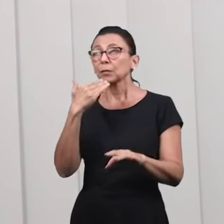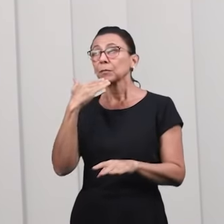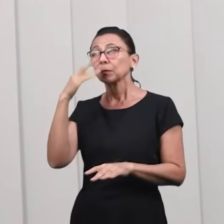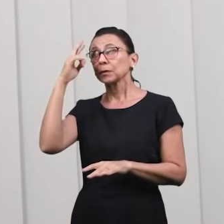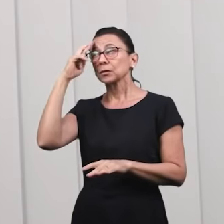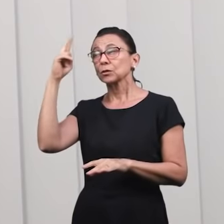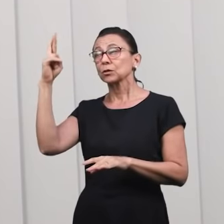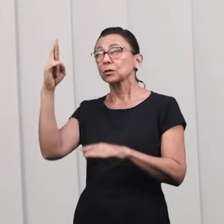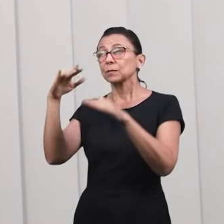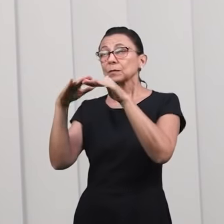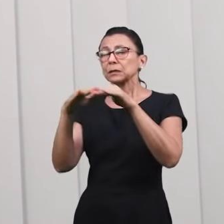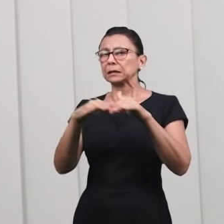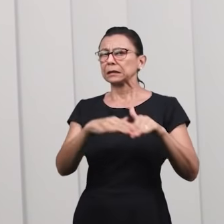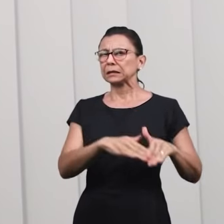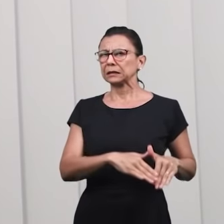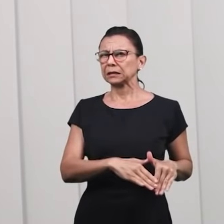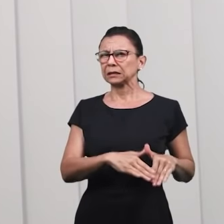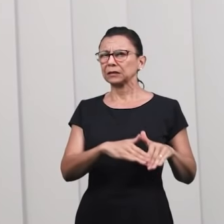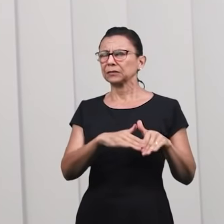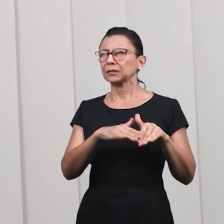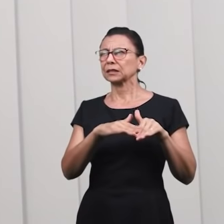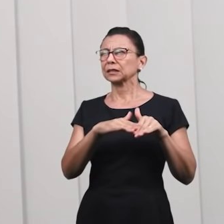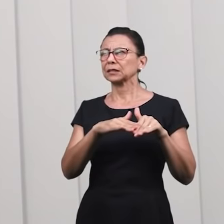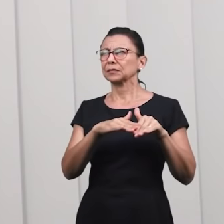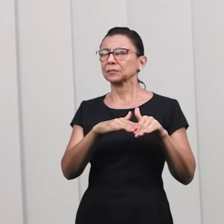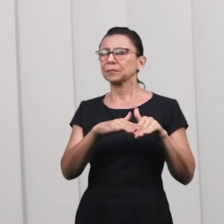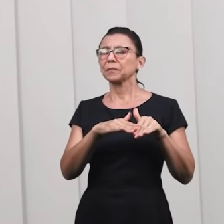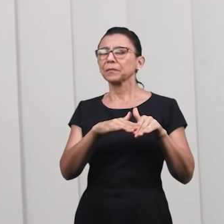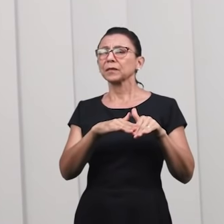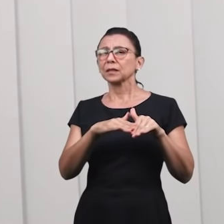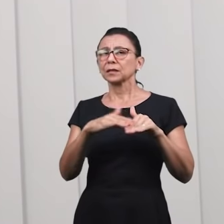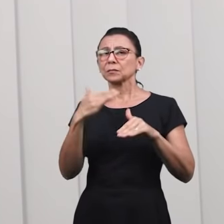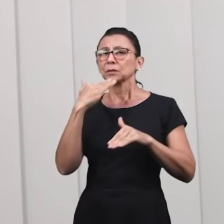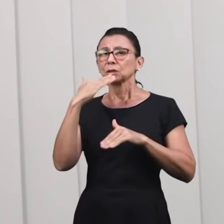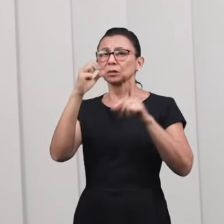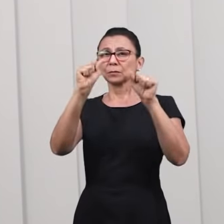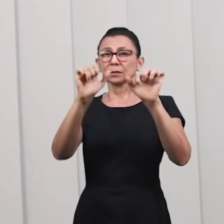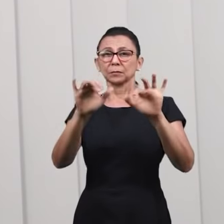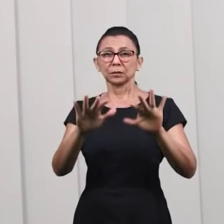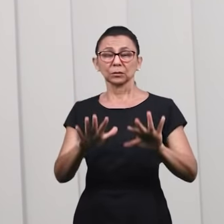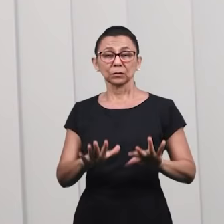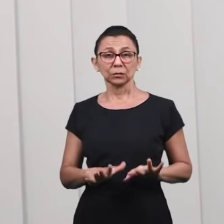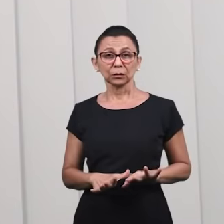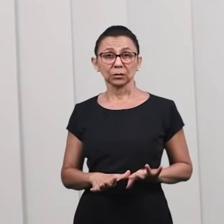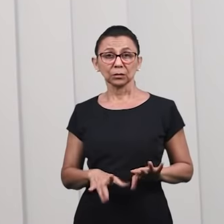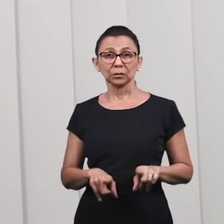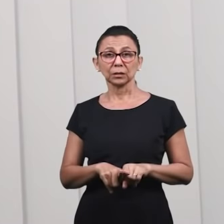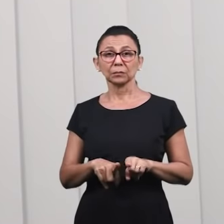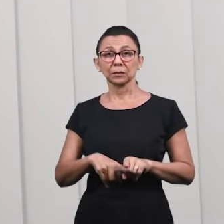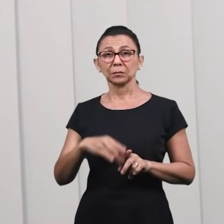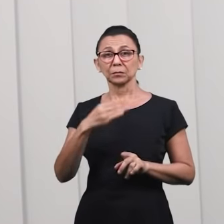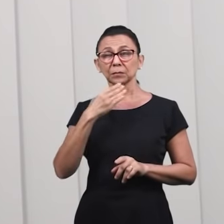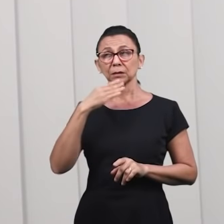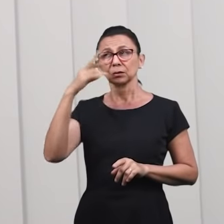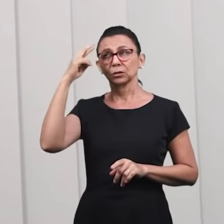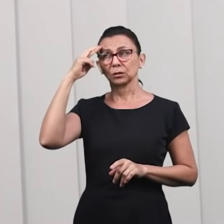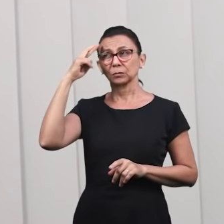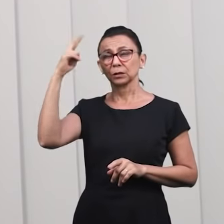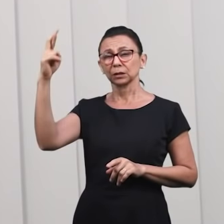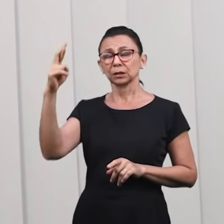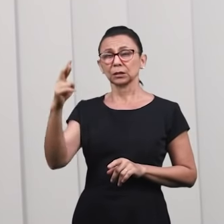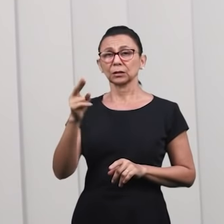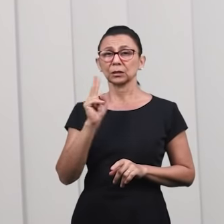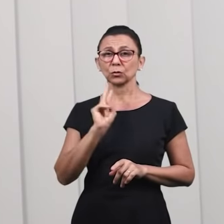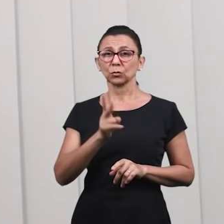Pedimos que o Senhor possa livrar os teus filhos e conceder uma bênção. Nós oramos ainda para que